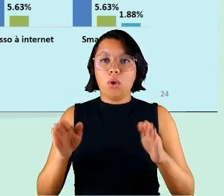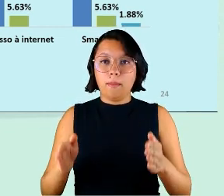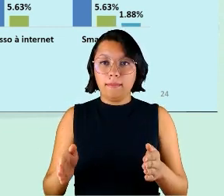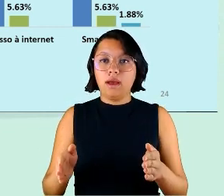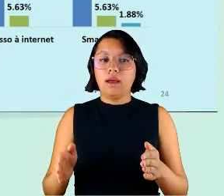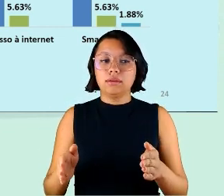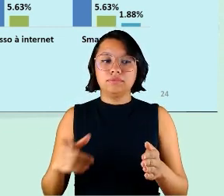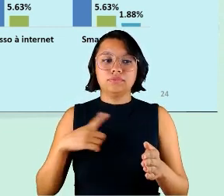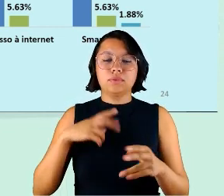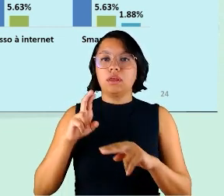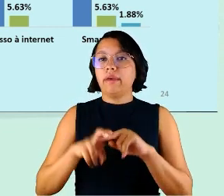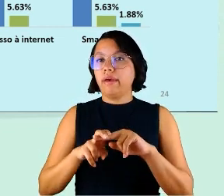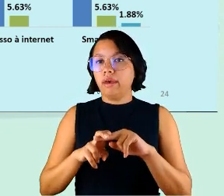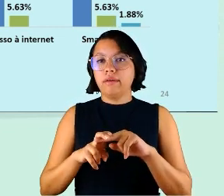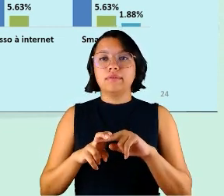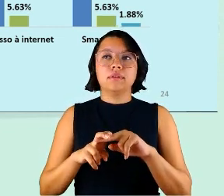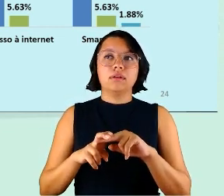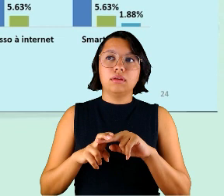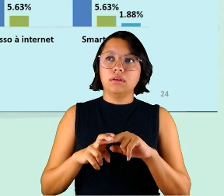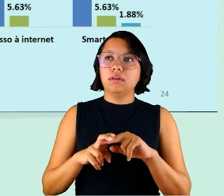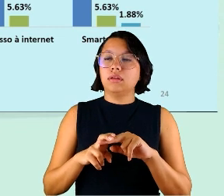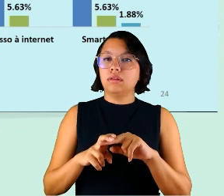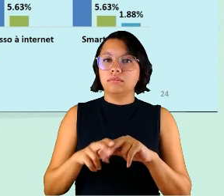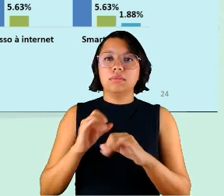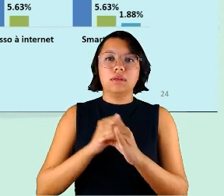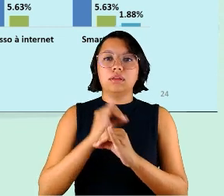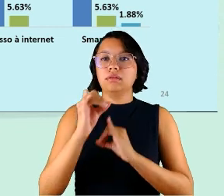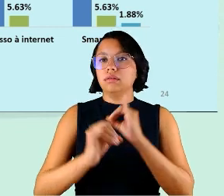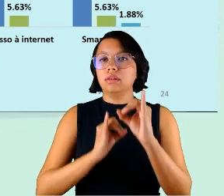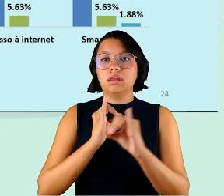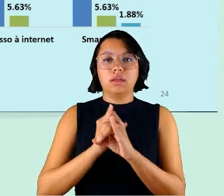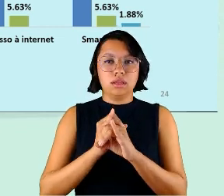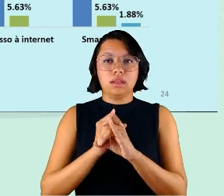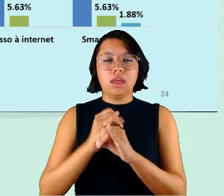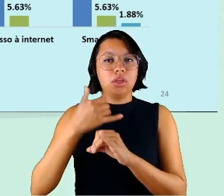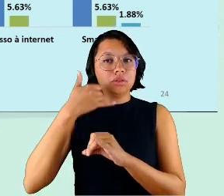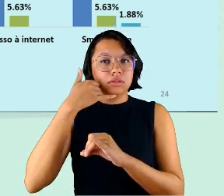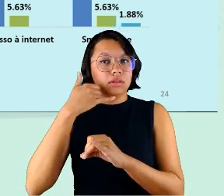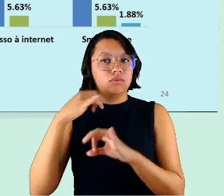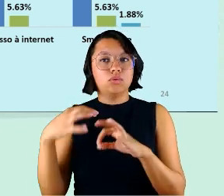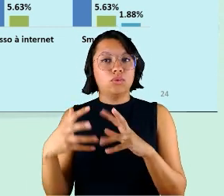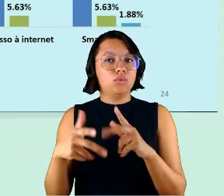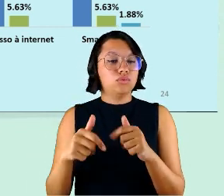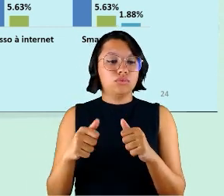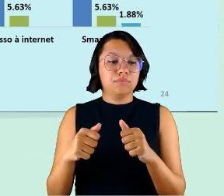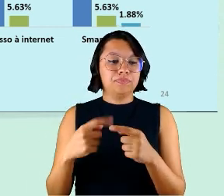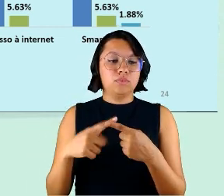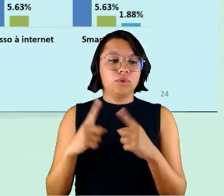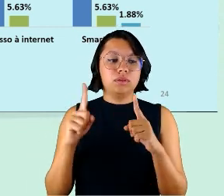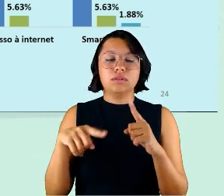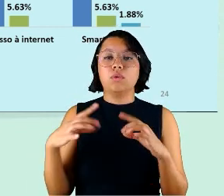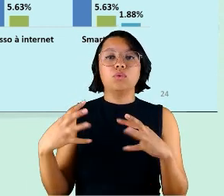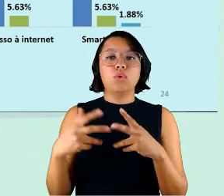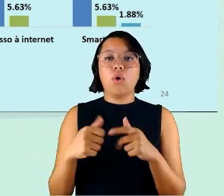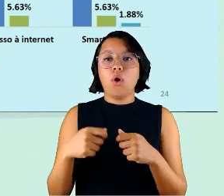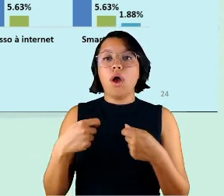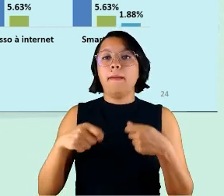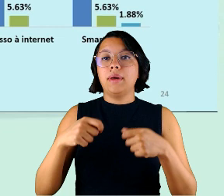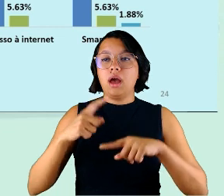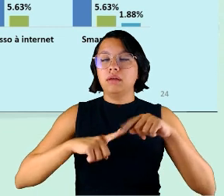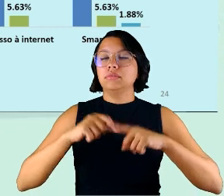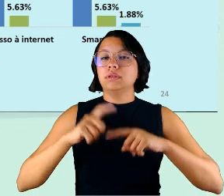tem cadeira tem acesso à internet tem smartphone que são todos esses equipamentos que são